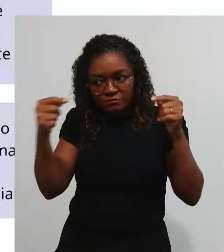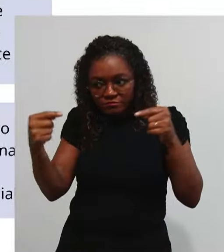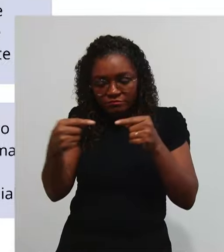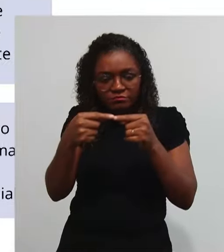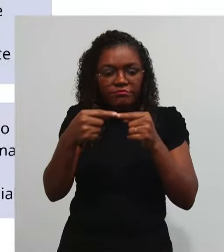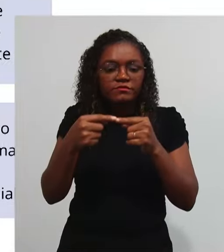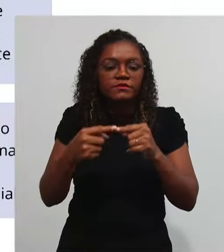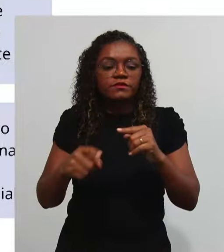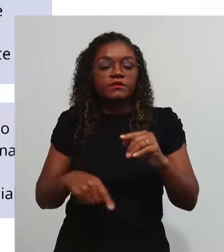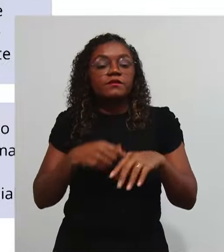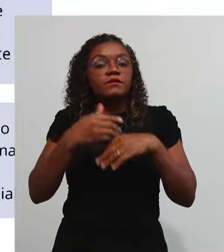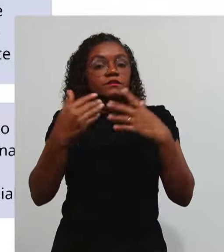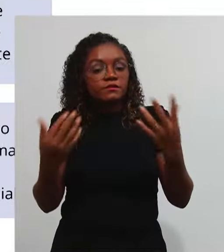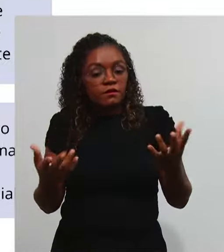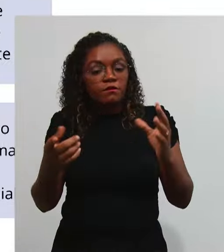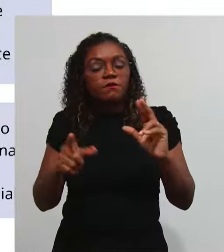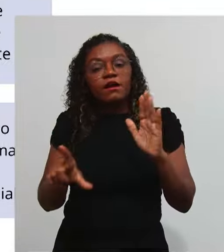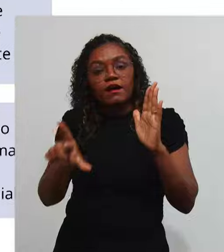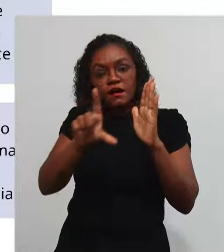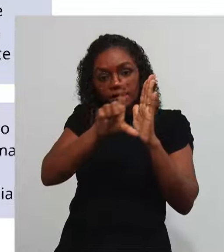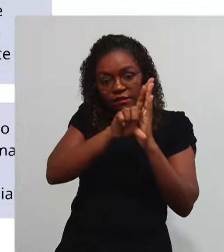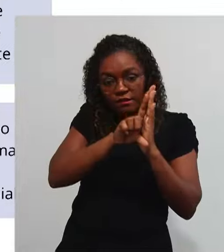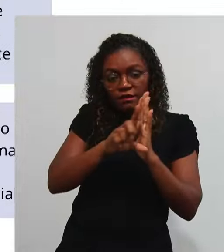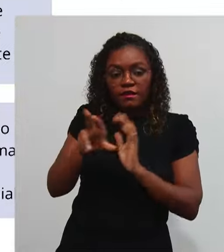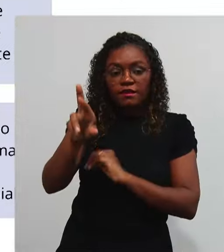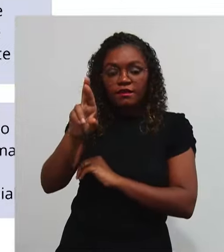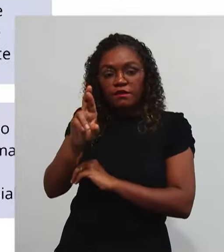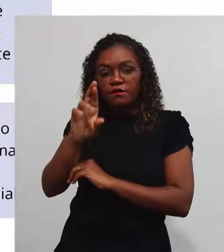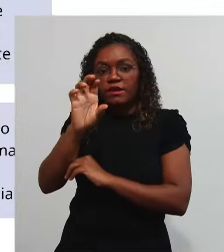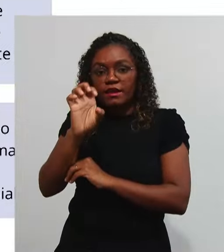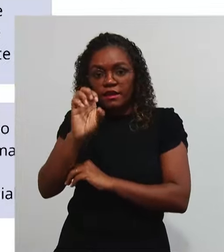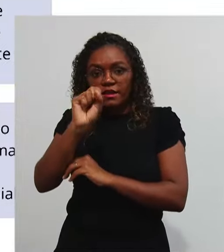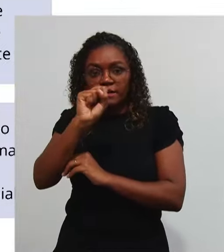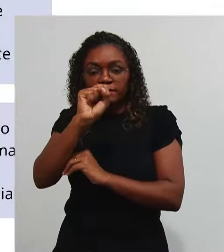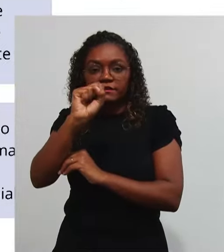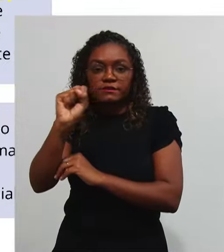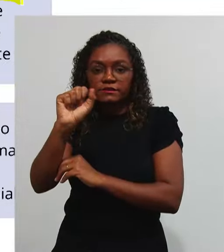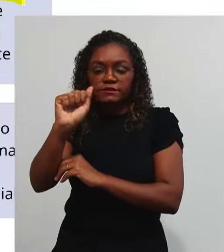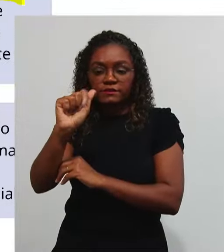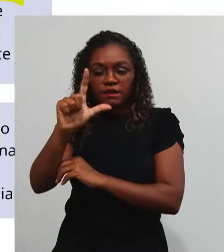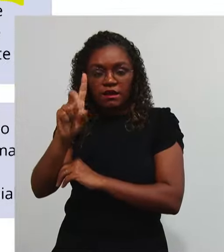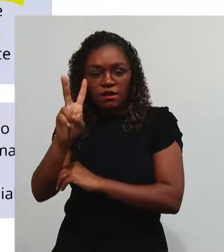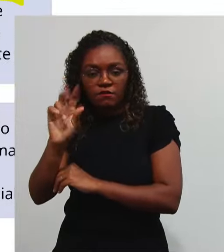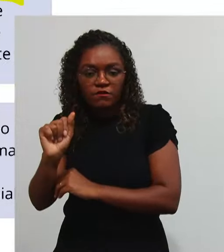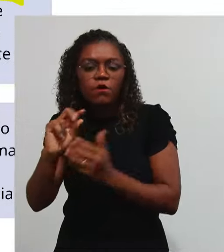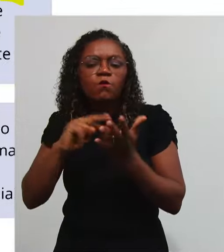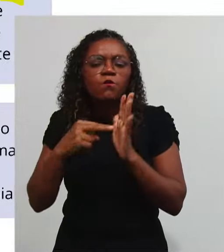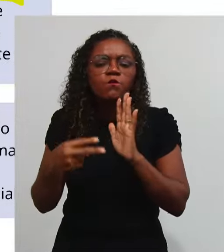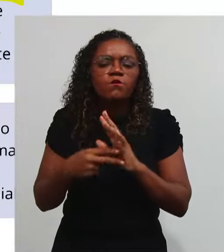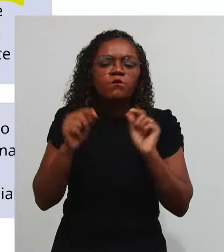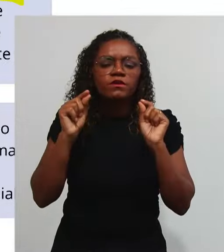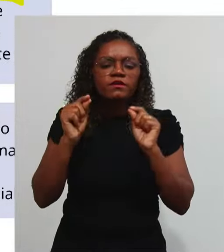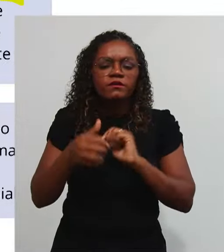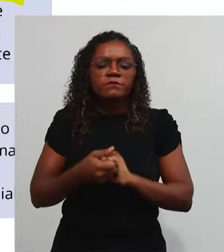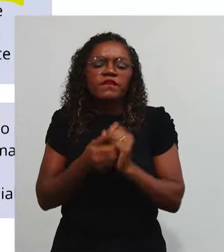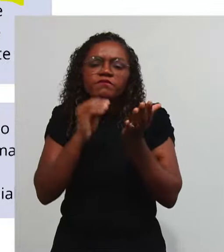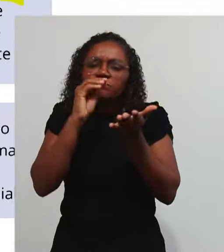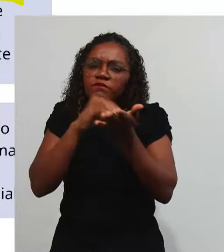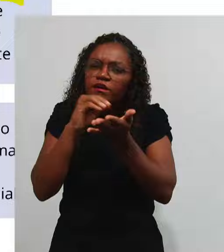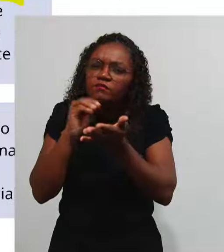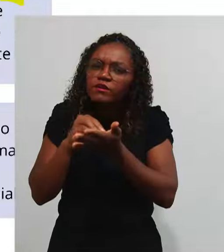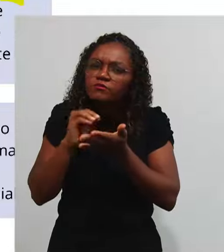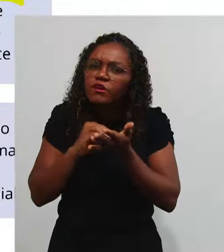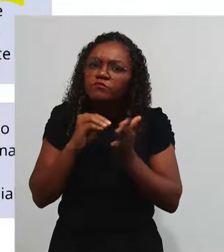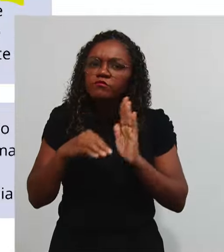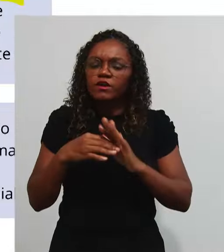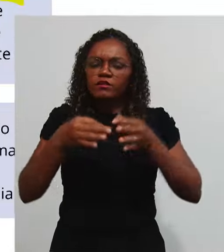Com ressalvas Elas tiveram Ali As evidências De improbidade Ou a falta De natureza